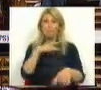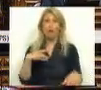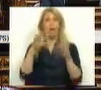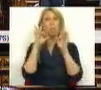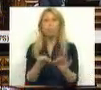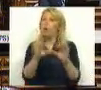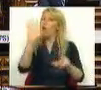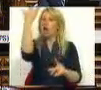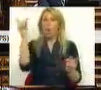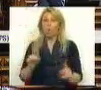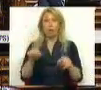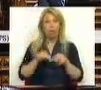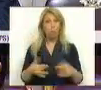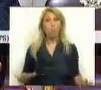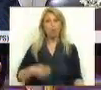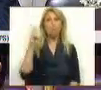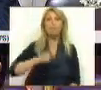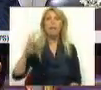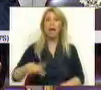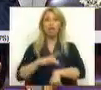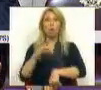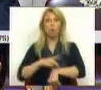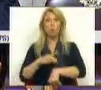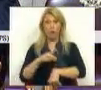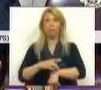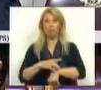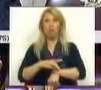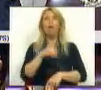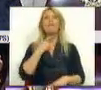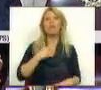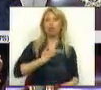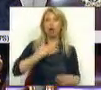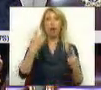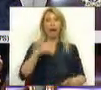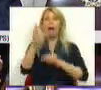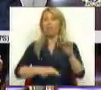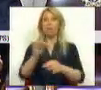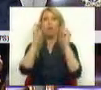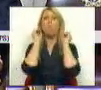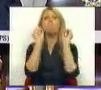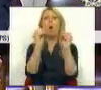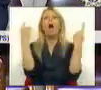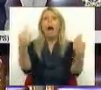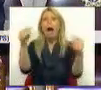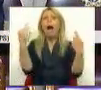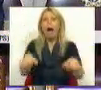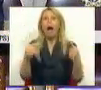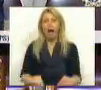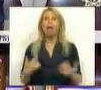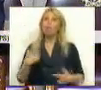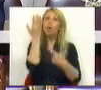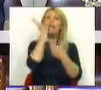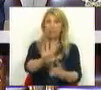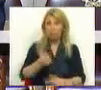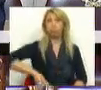milhares de doentes toxicodependentes estão sem acompanhamento médico e sem tratamento. E eu vou-lhe dar um exemplo dos muitos que estão a acontecer por este país.